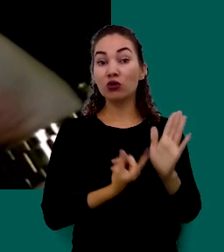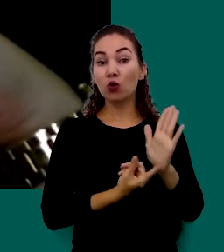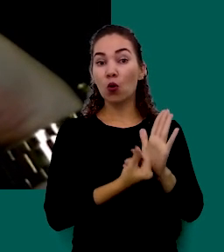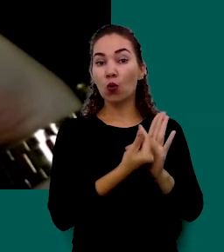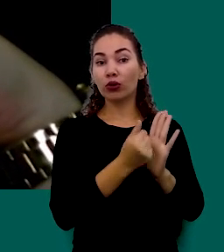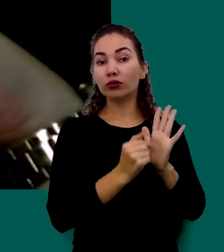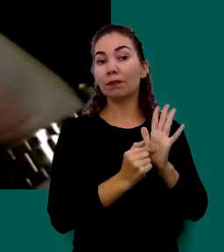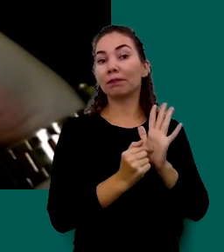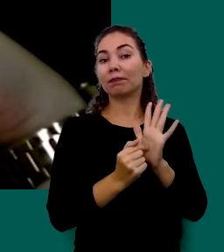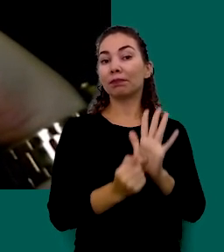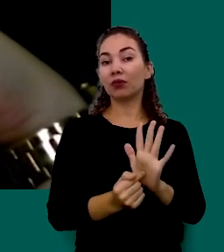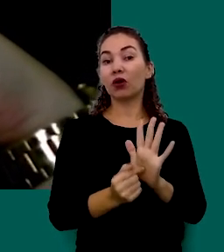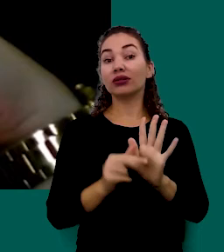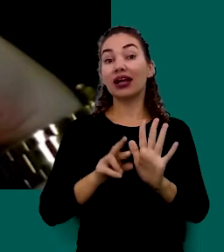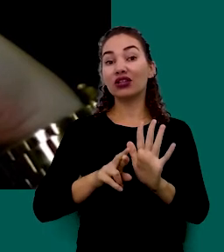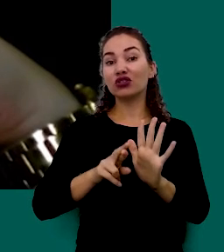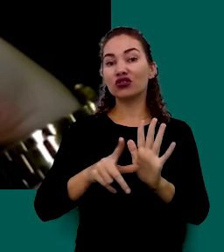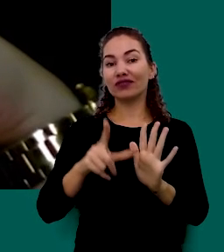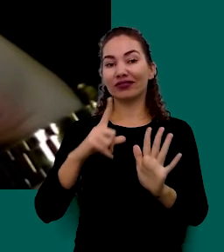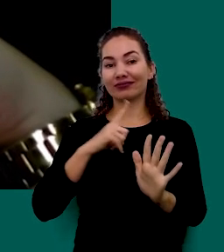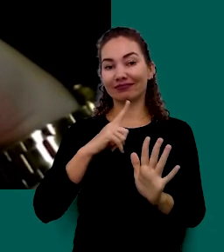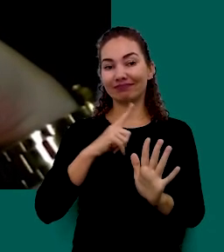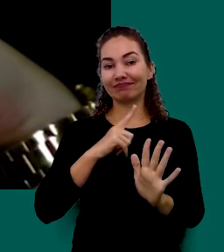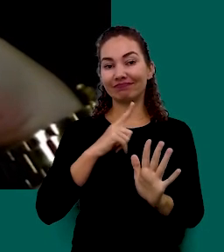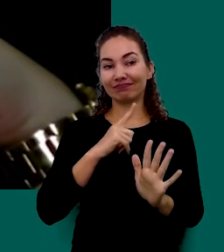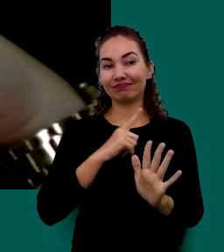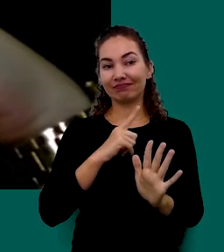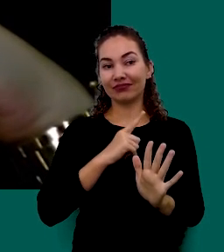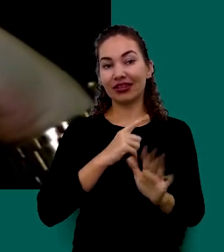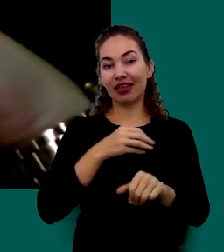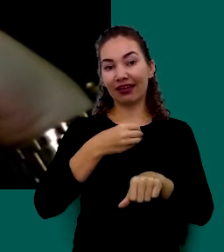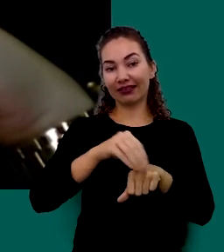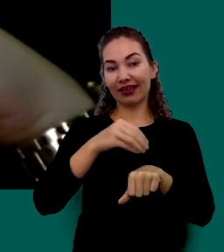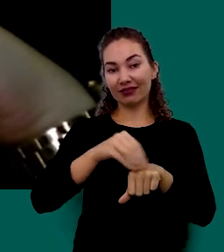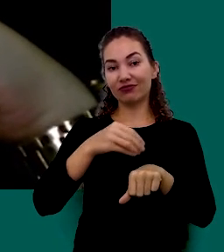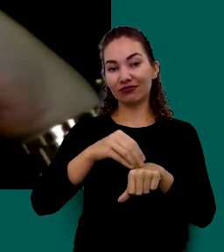Vai Mostrar A Diferença Que Deu Seguindo Essas Dicas